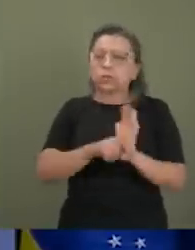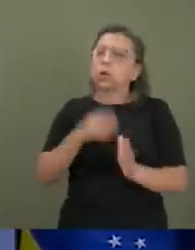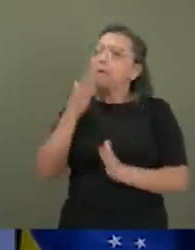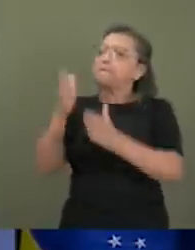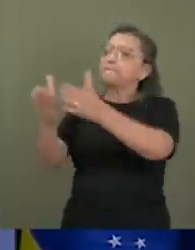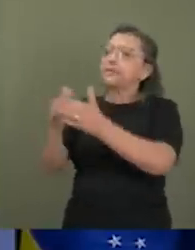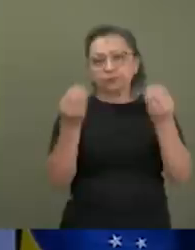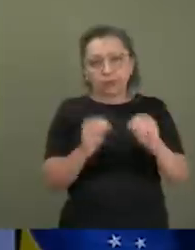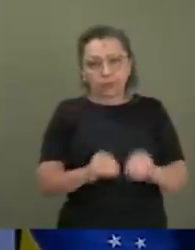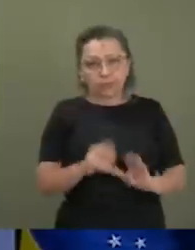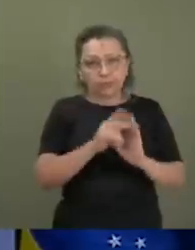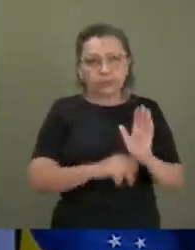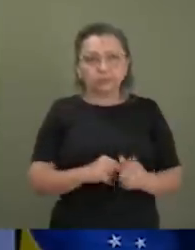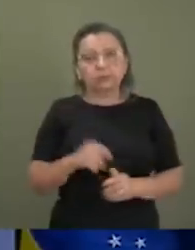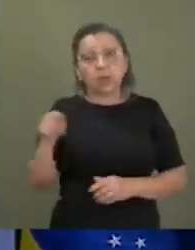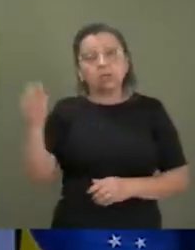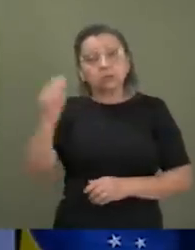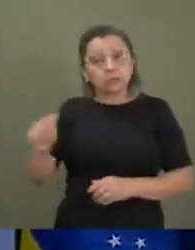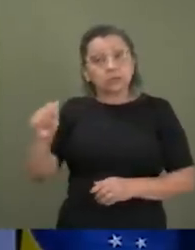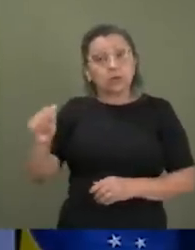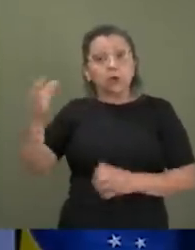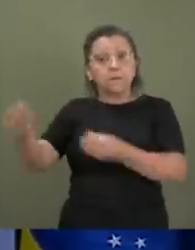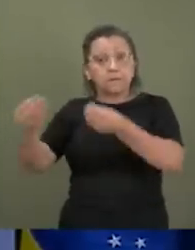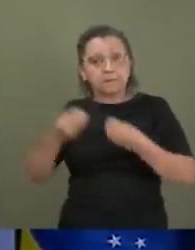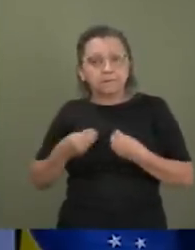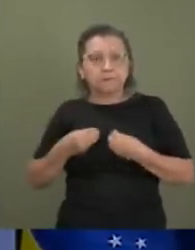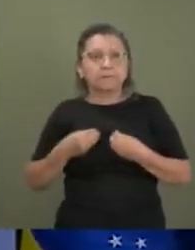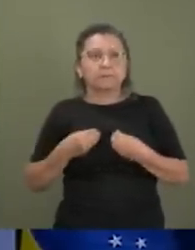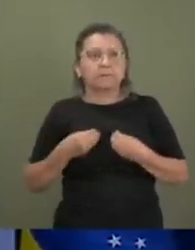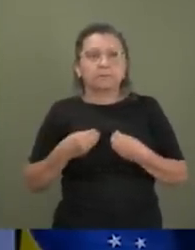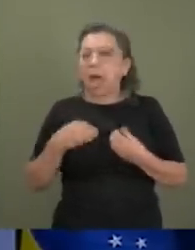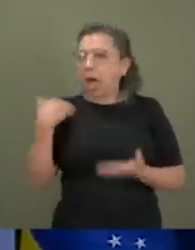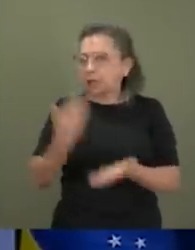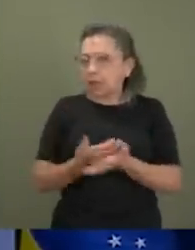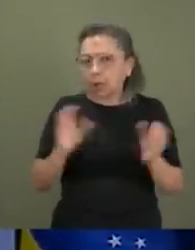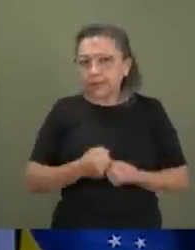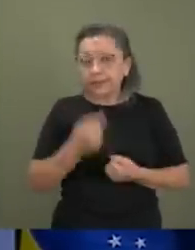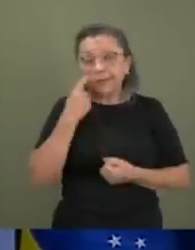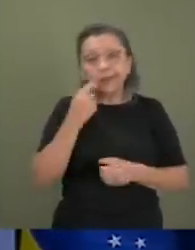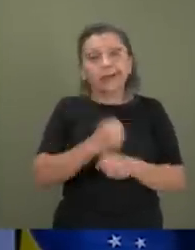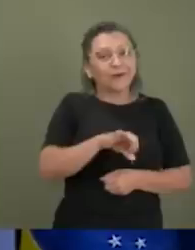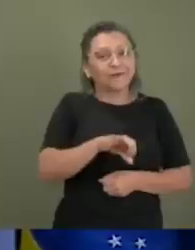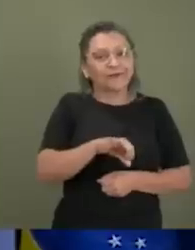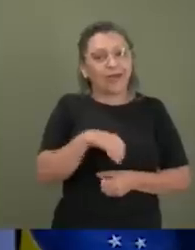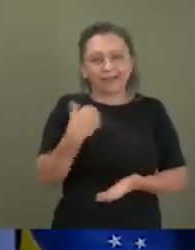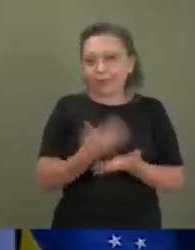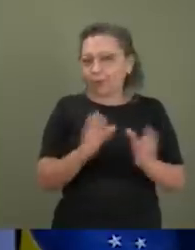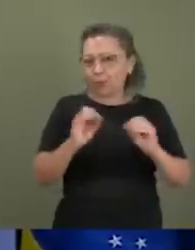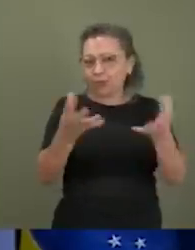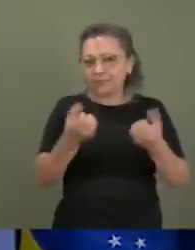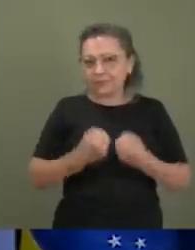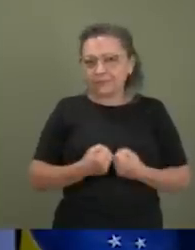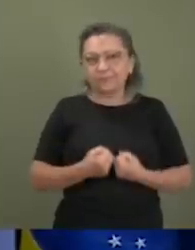projeto naquela ocasião. A Abra Games ficou de me enviar a sugestão. Essa sugestão nunca chegou. 2019, 2019. Quando